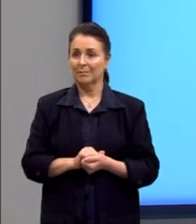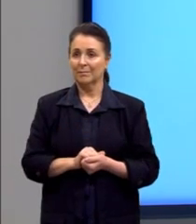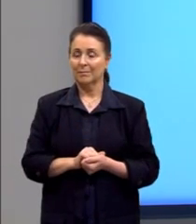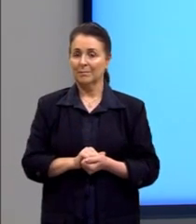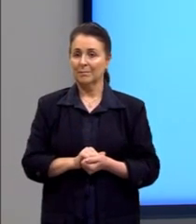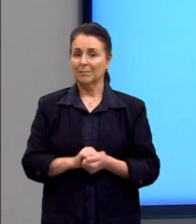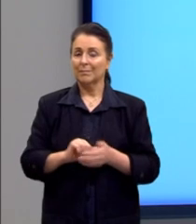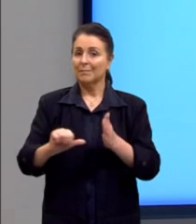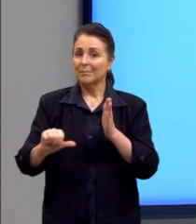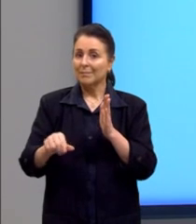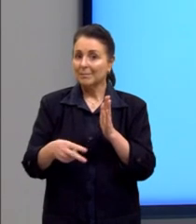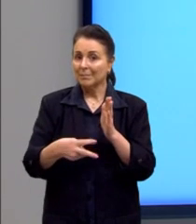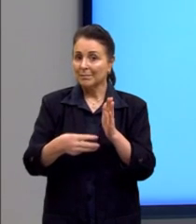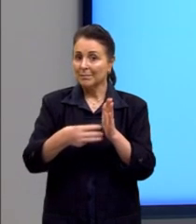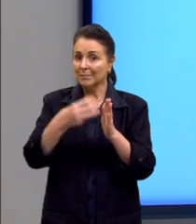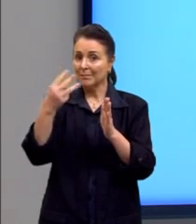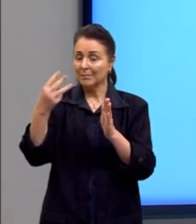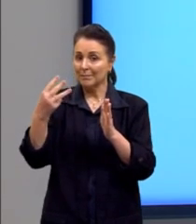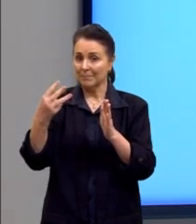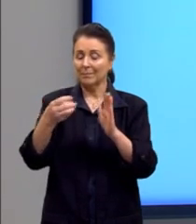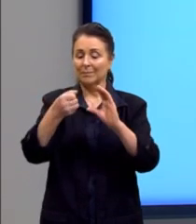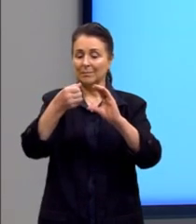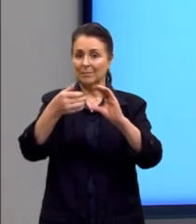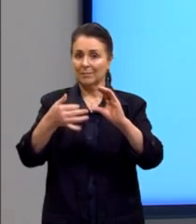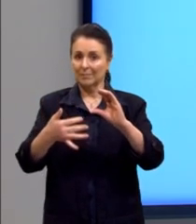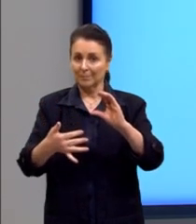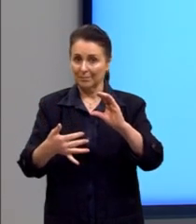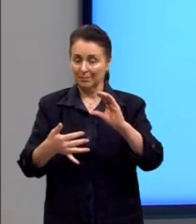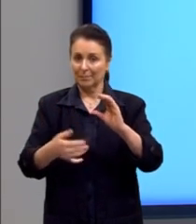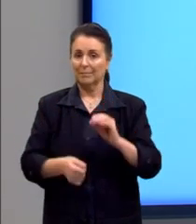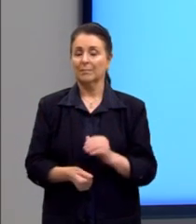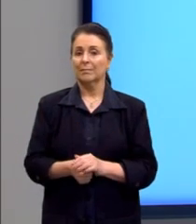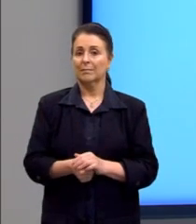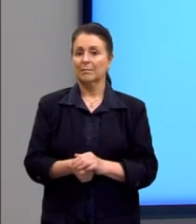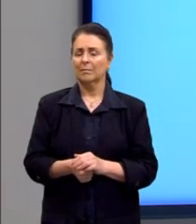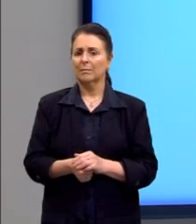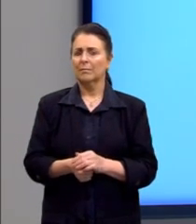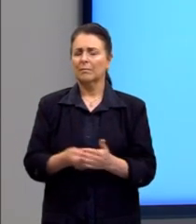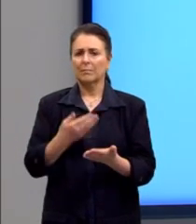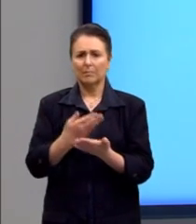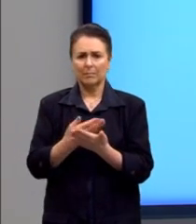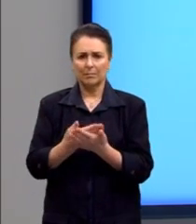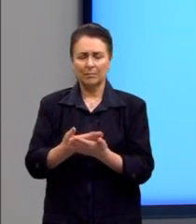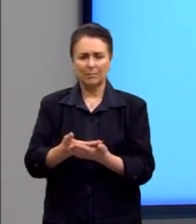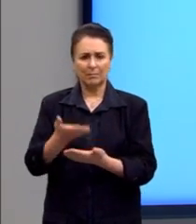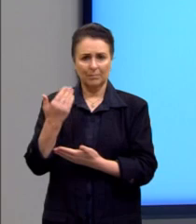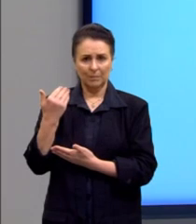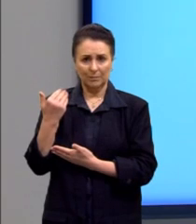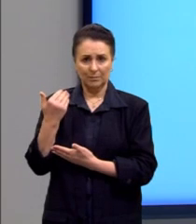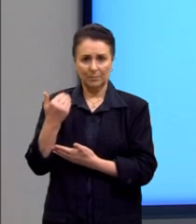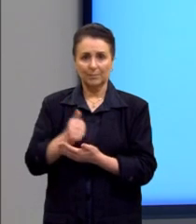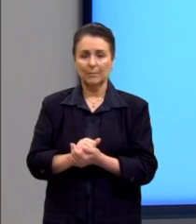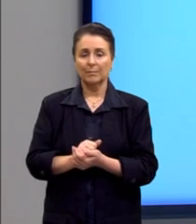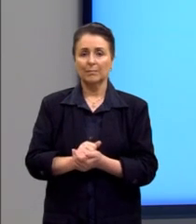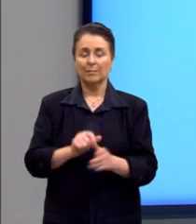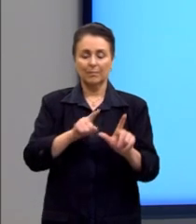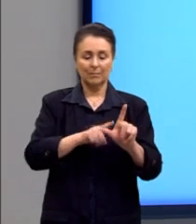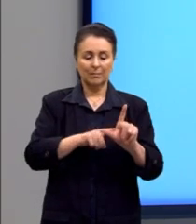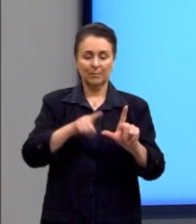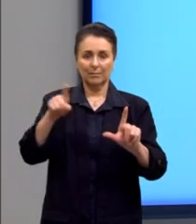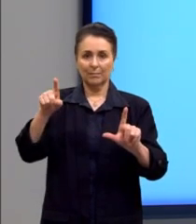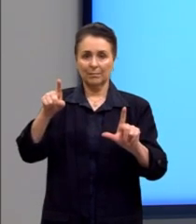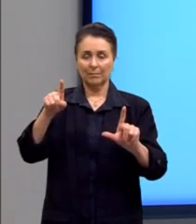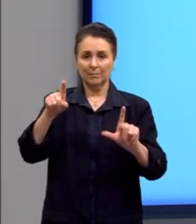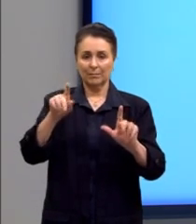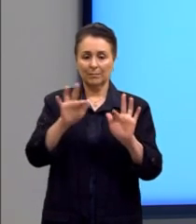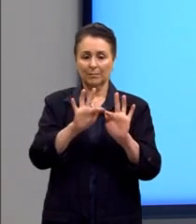A terceira propriedade, como nós vimos em um tópico anterior, o gráfico da função exponencial pode